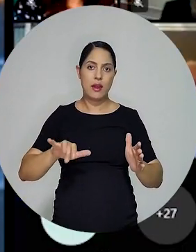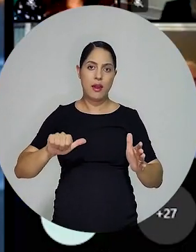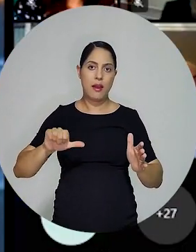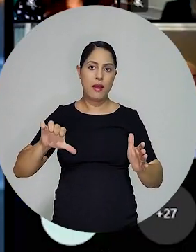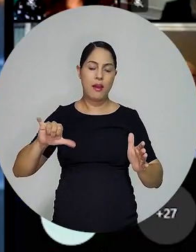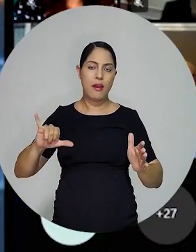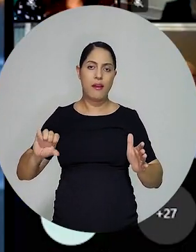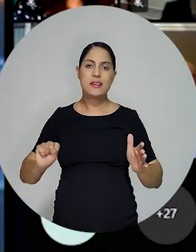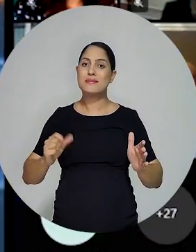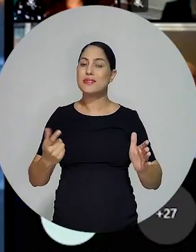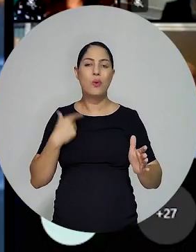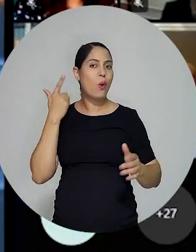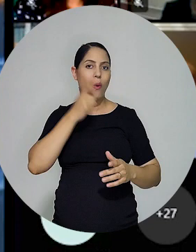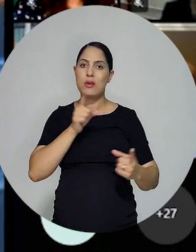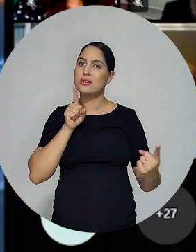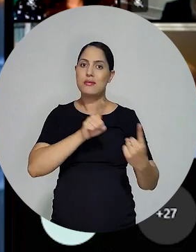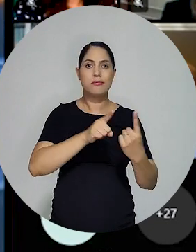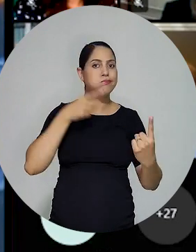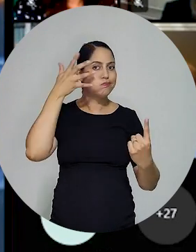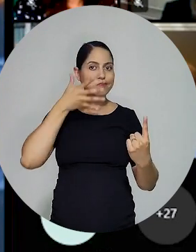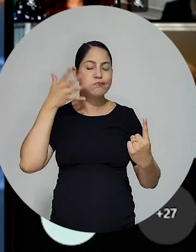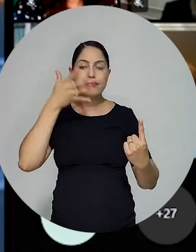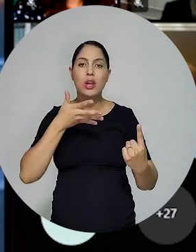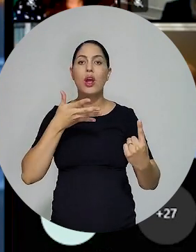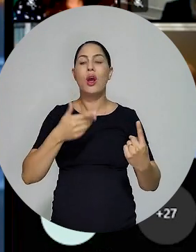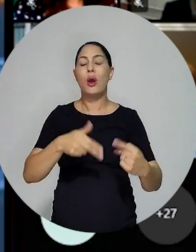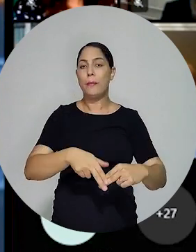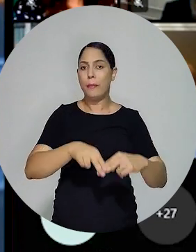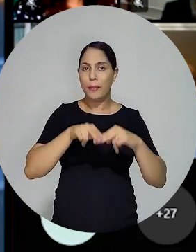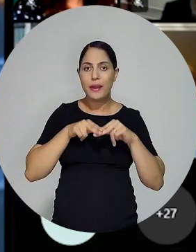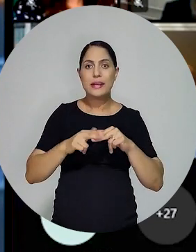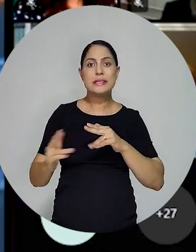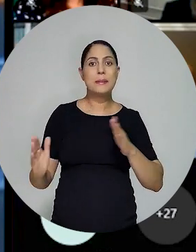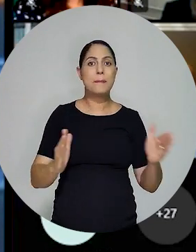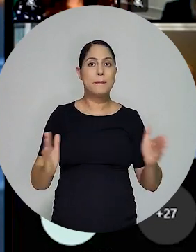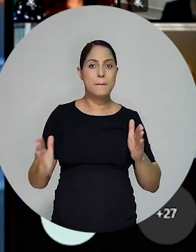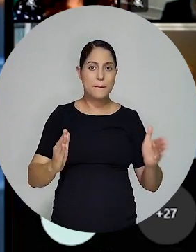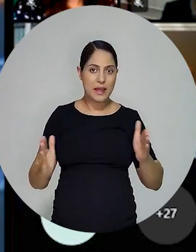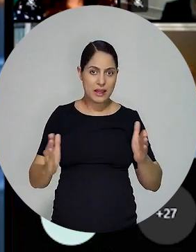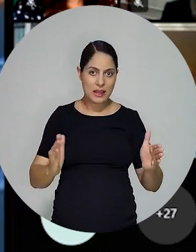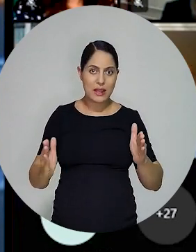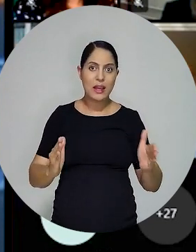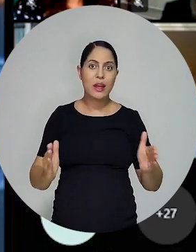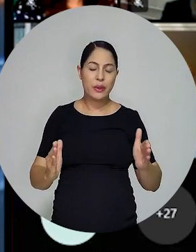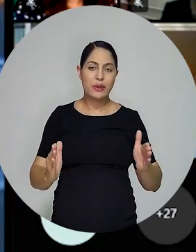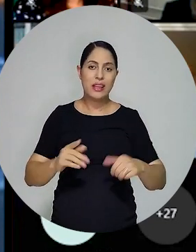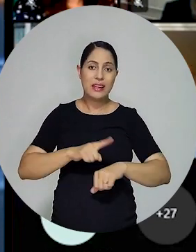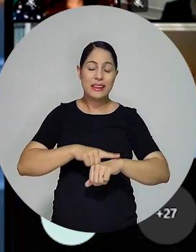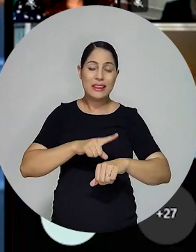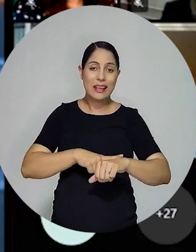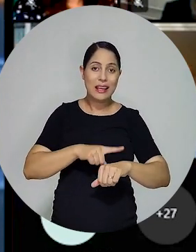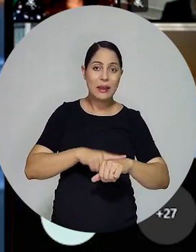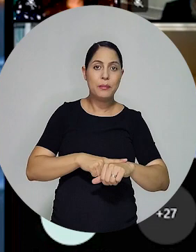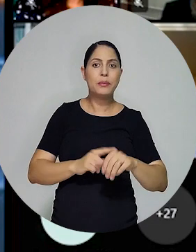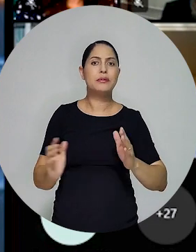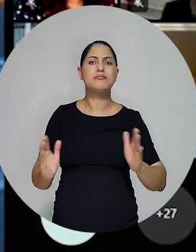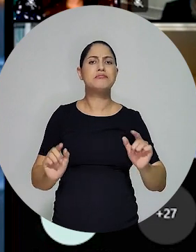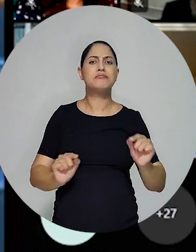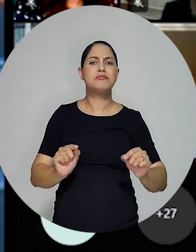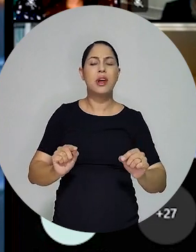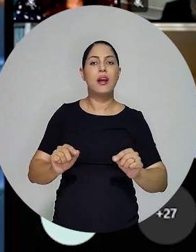conseguimos despachar pessoalmente com todos os embargadores por conta do apertado